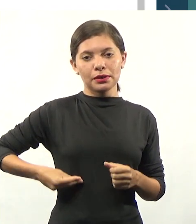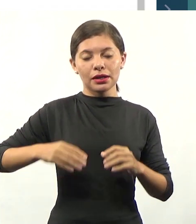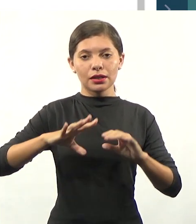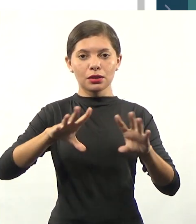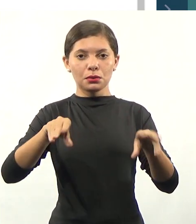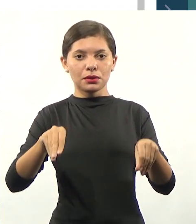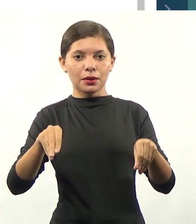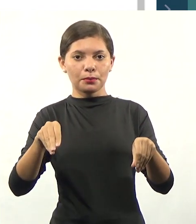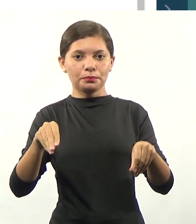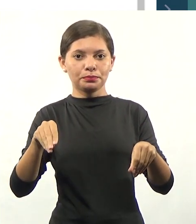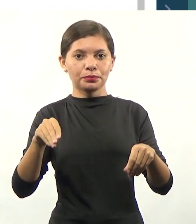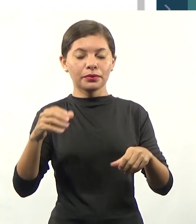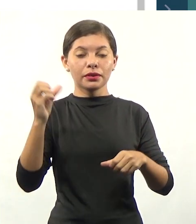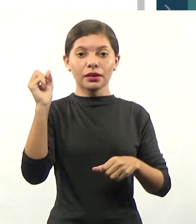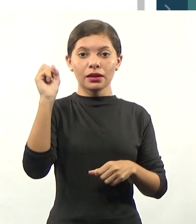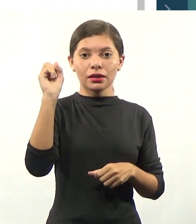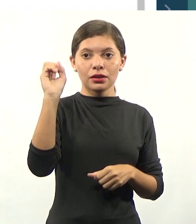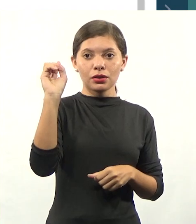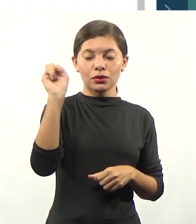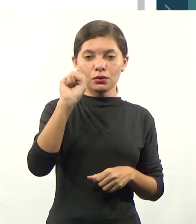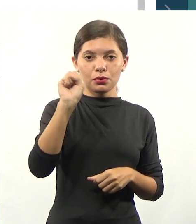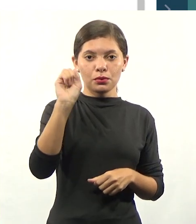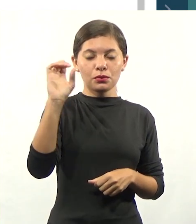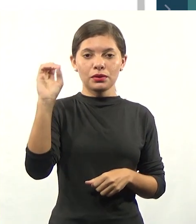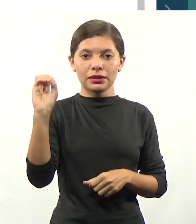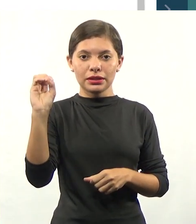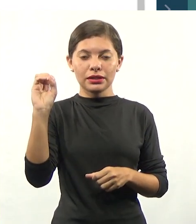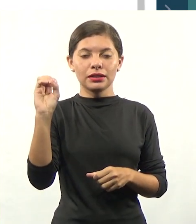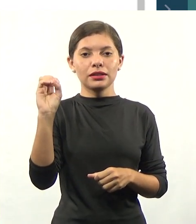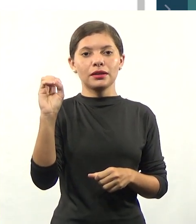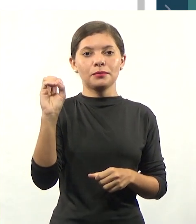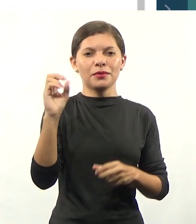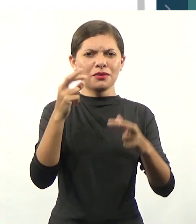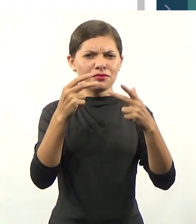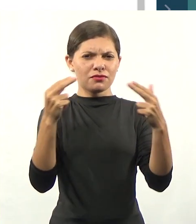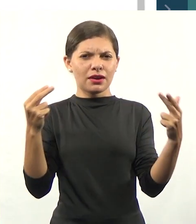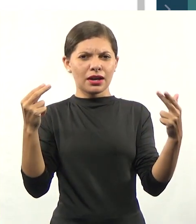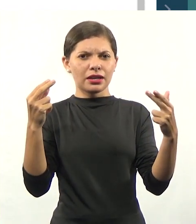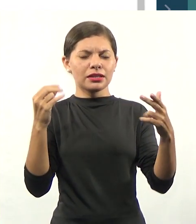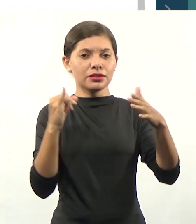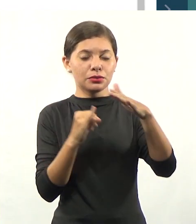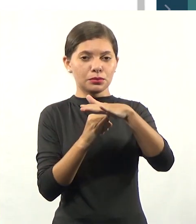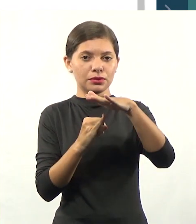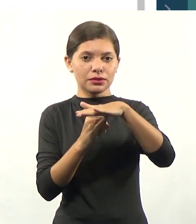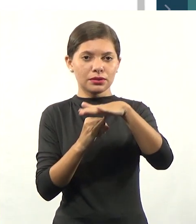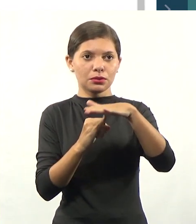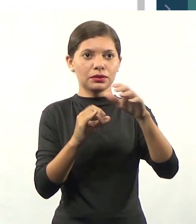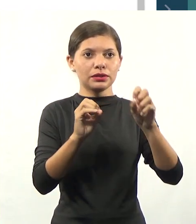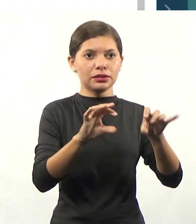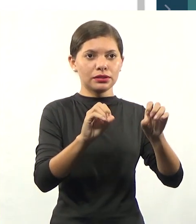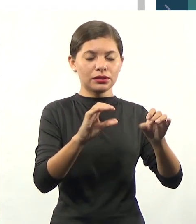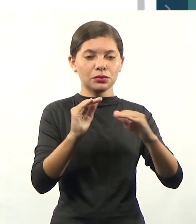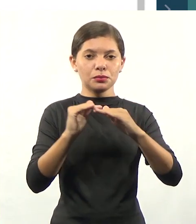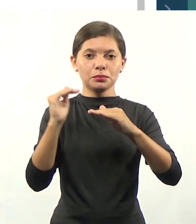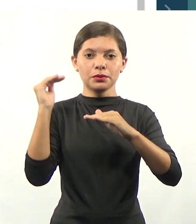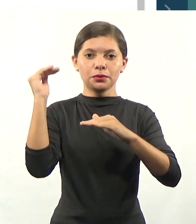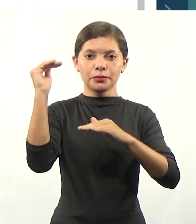total de 882 instituições de ensino superior, sendo